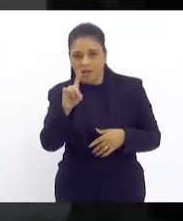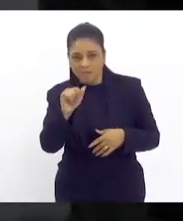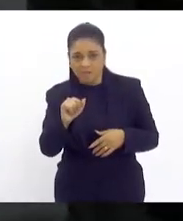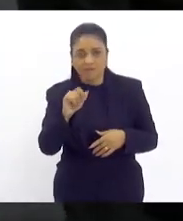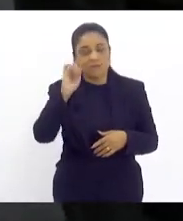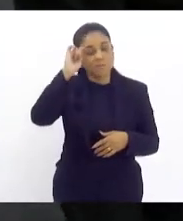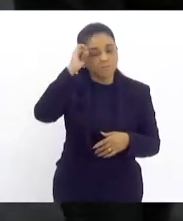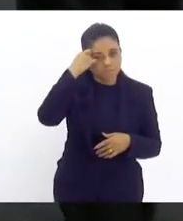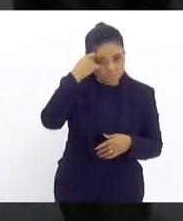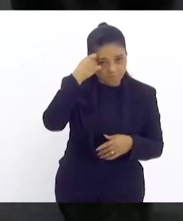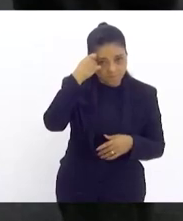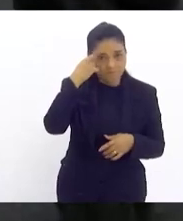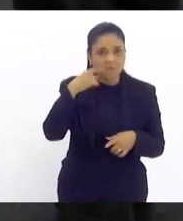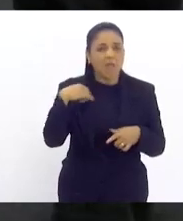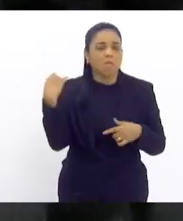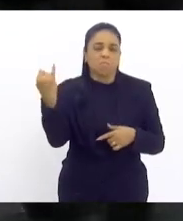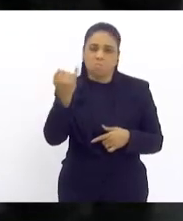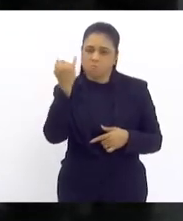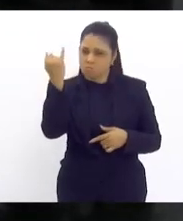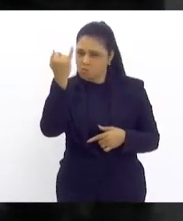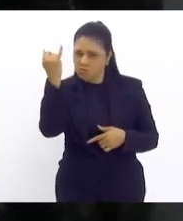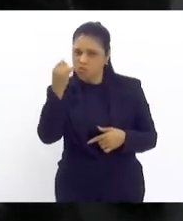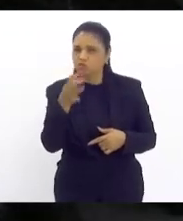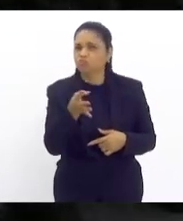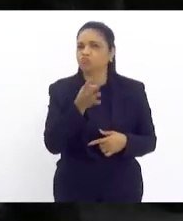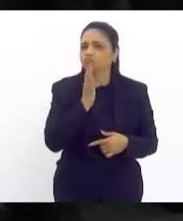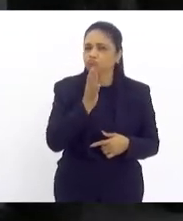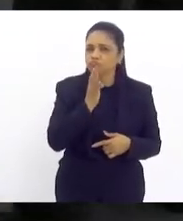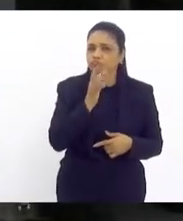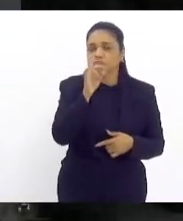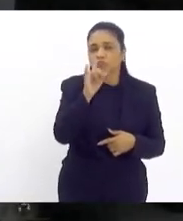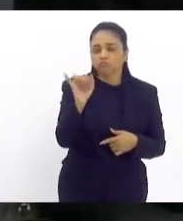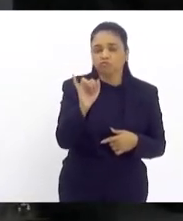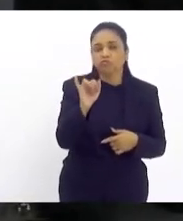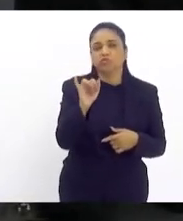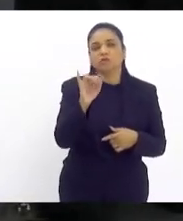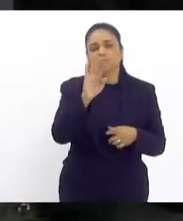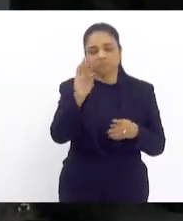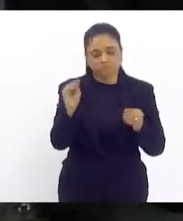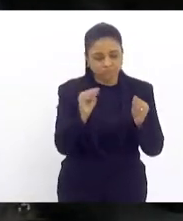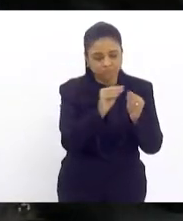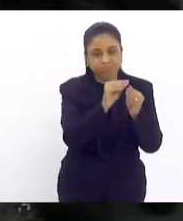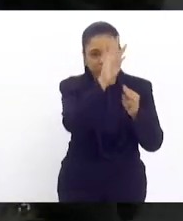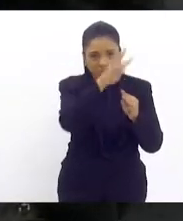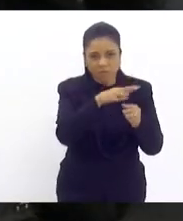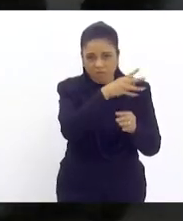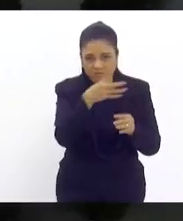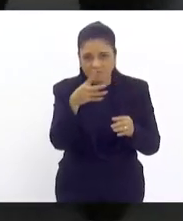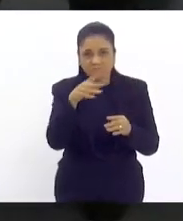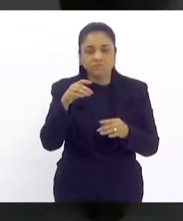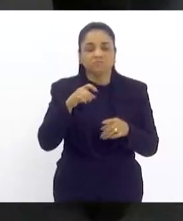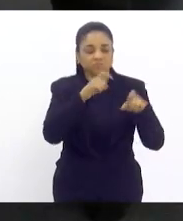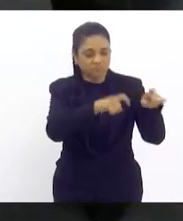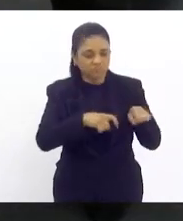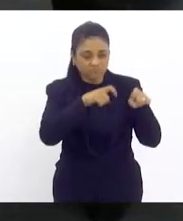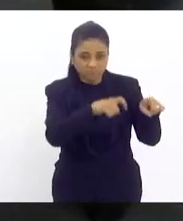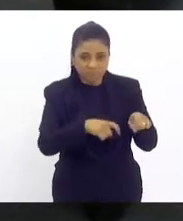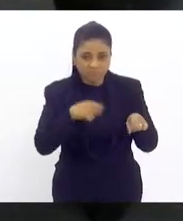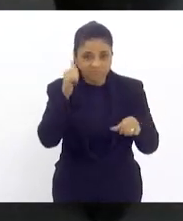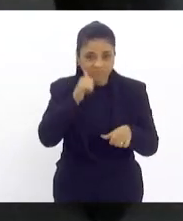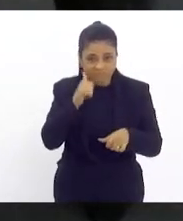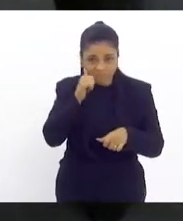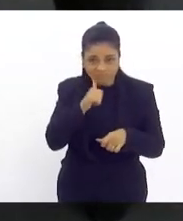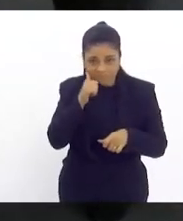muito importante que a gente reconheça, um dia estadual da mulher companheza, que é extremamente meritório e necessário,